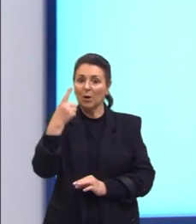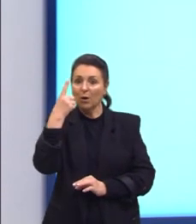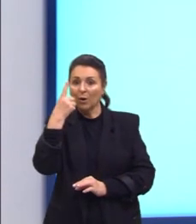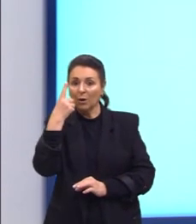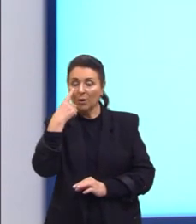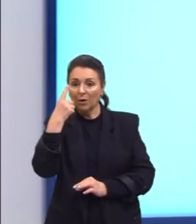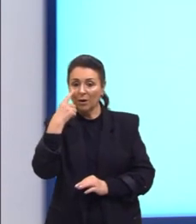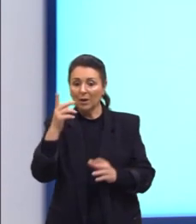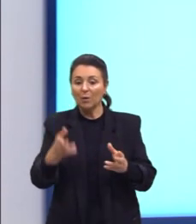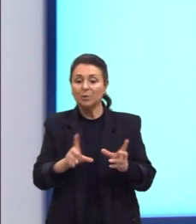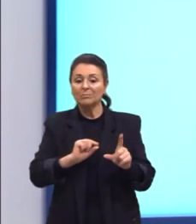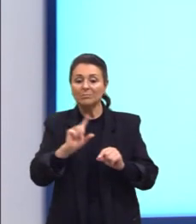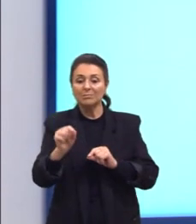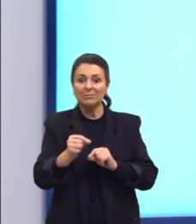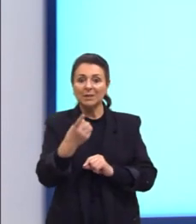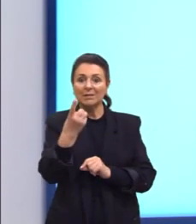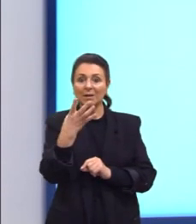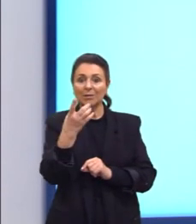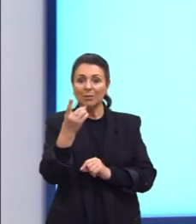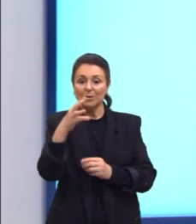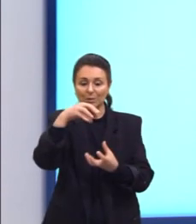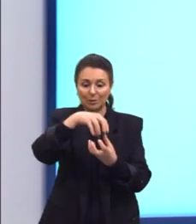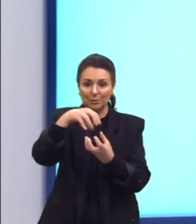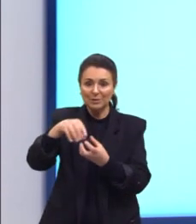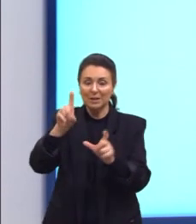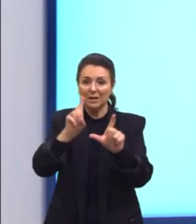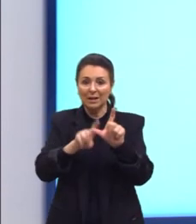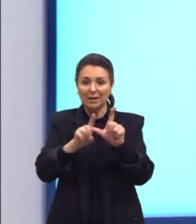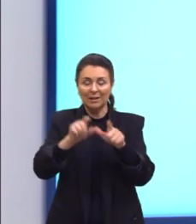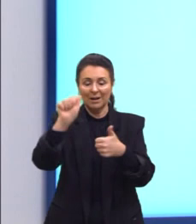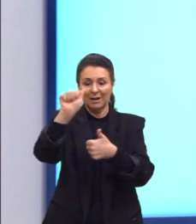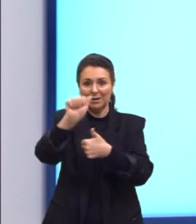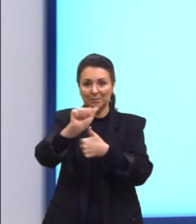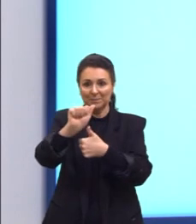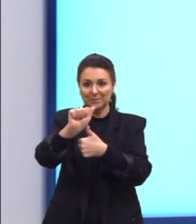alternativas, 14 bolinhas, letra A.